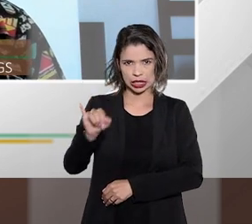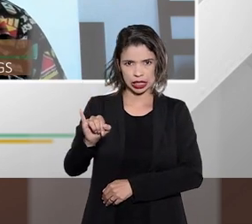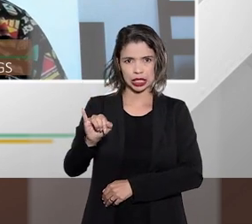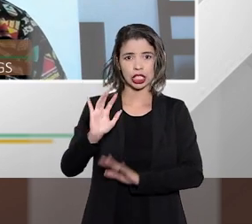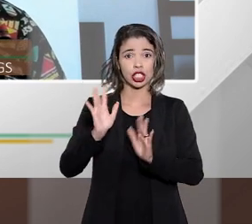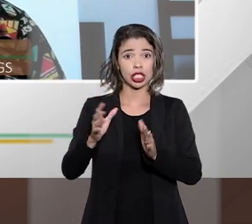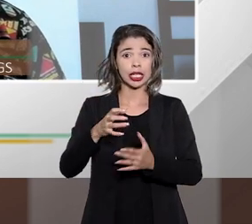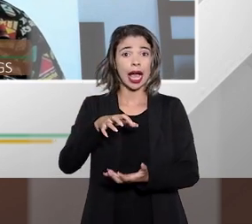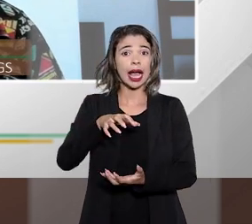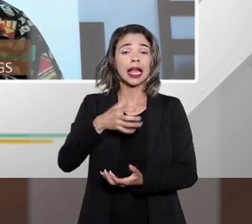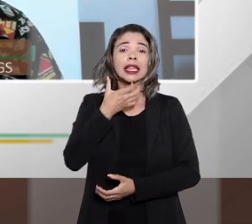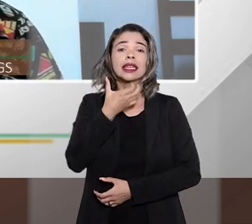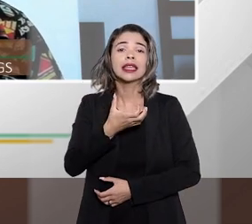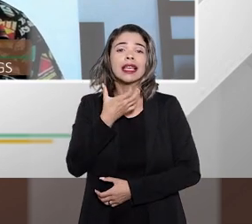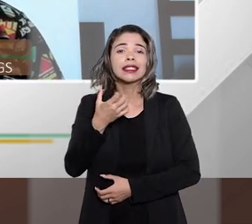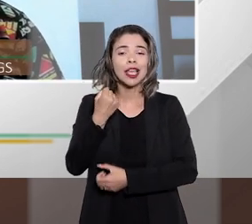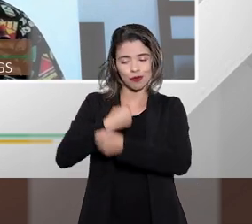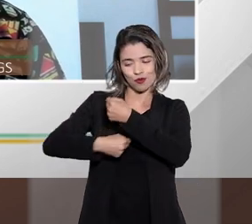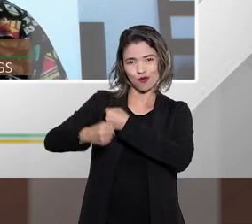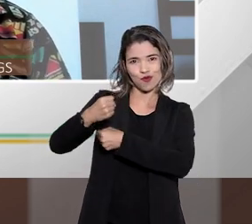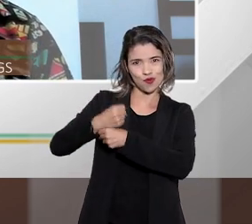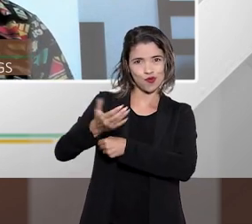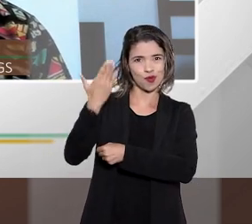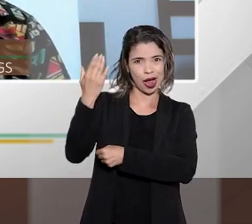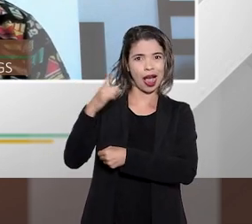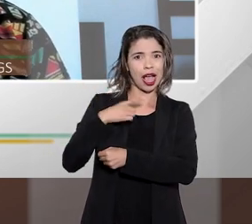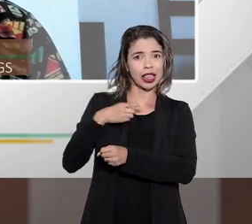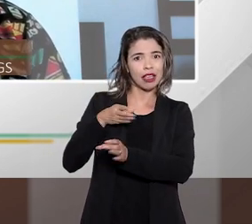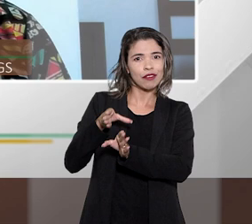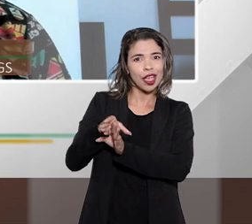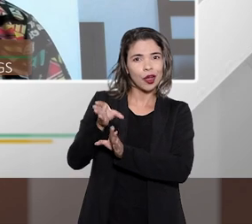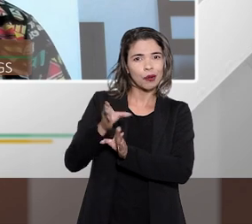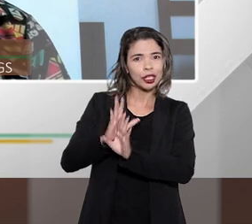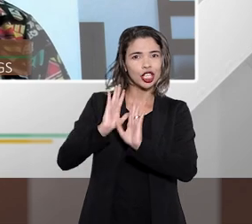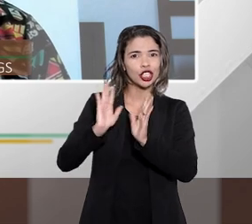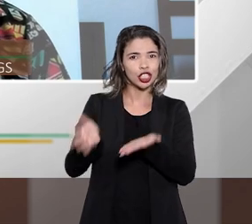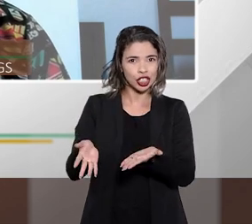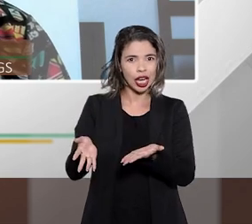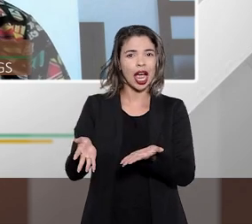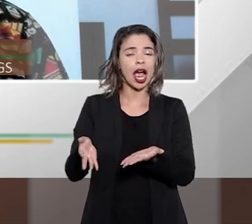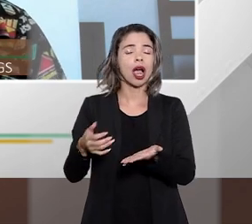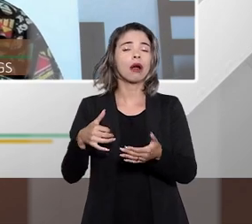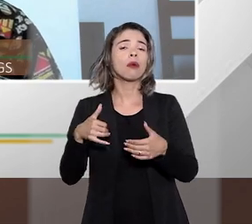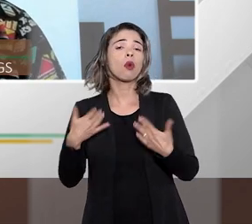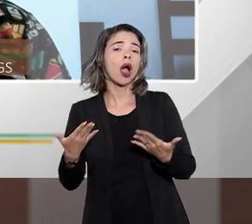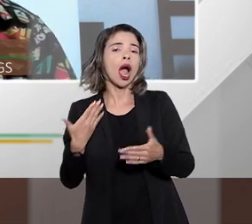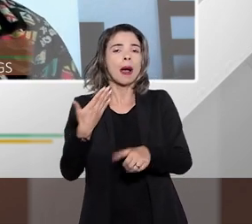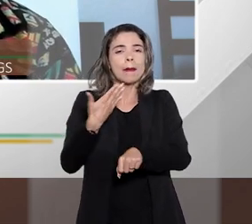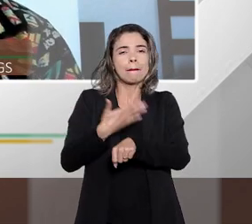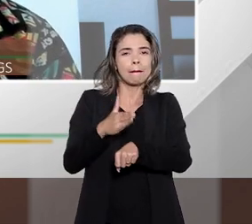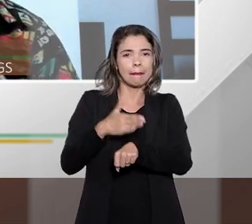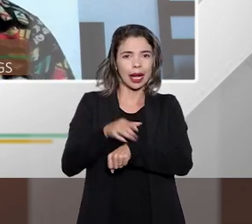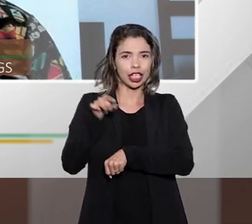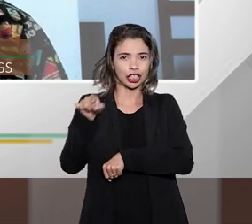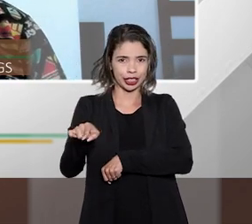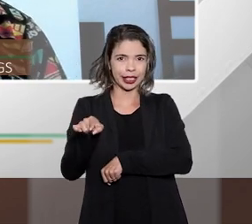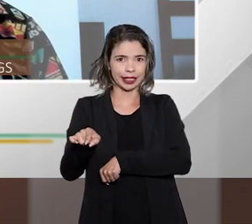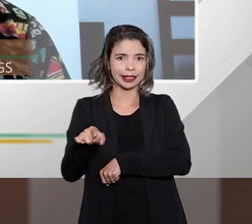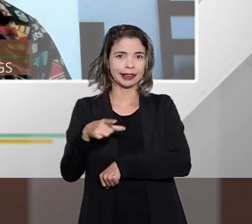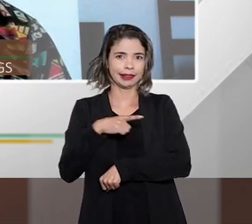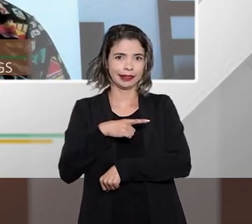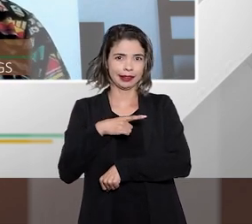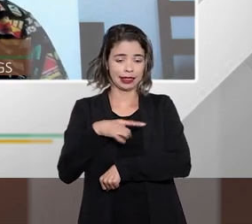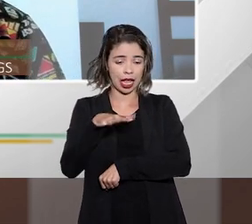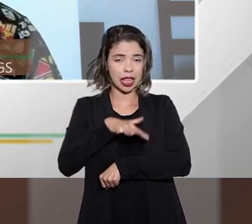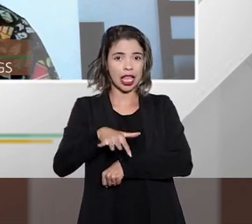já em dezembro do ano passado saiu uma recomendação sobre essas práticas vamos dizer assim não é